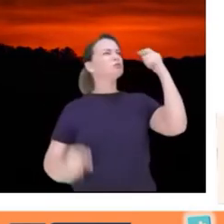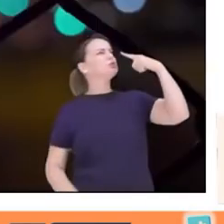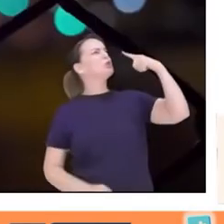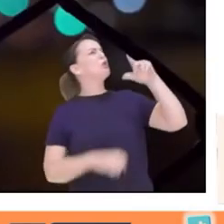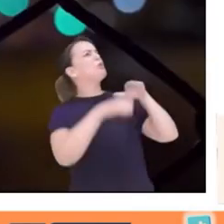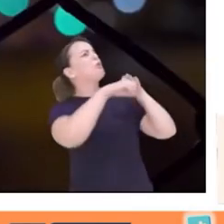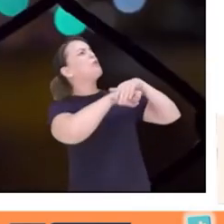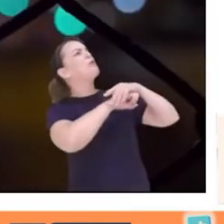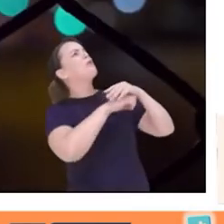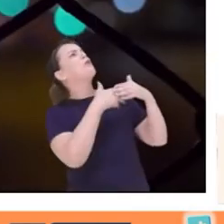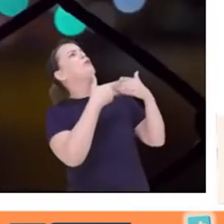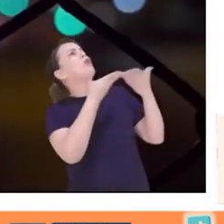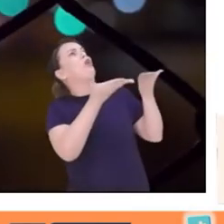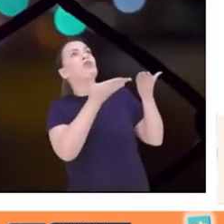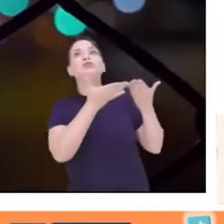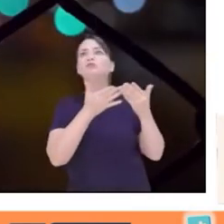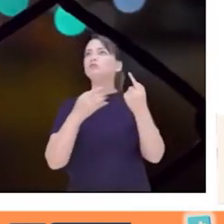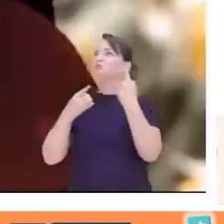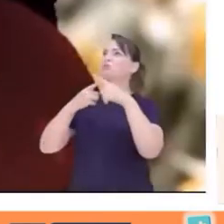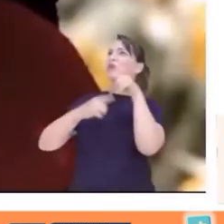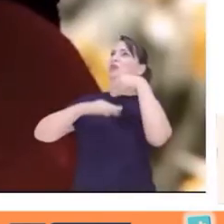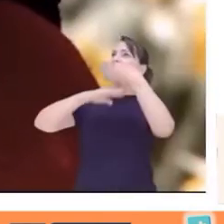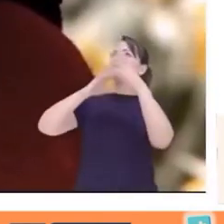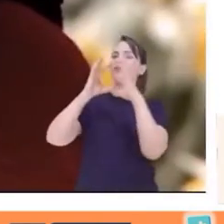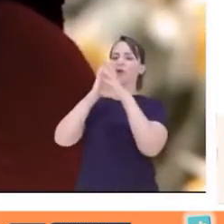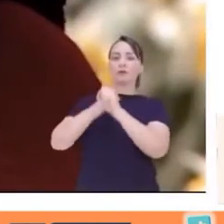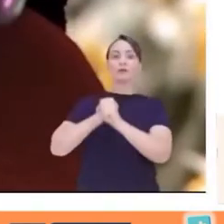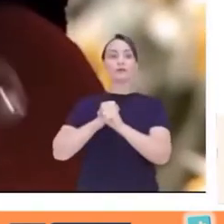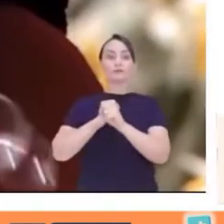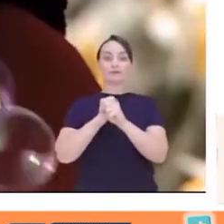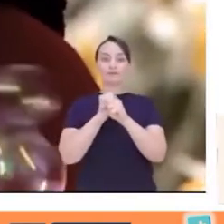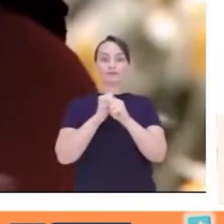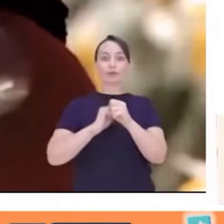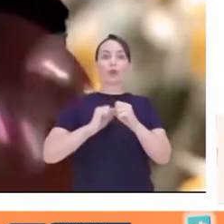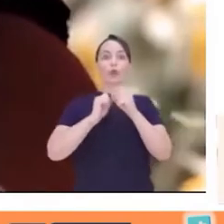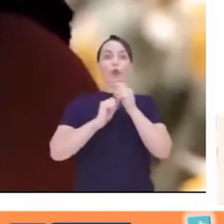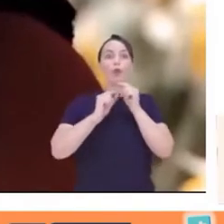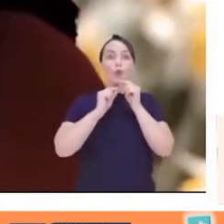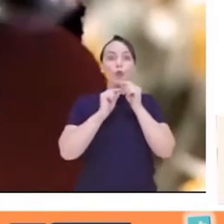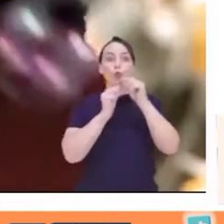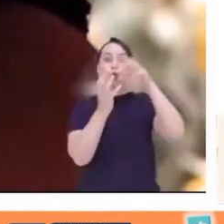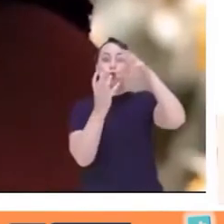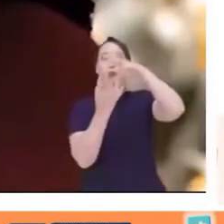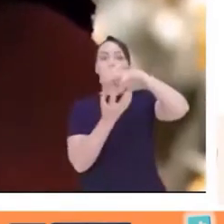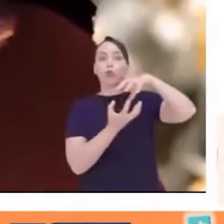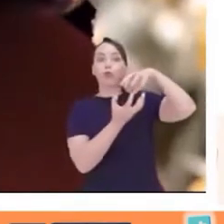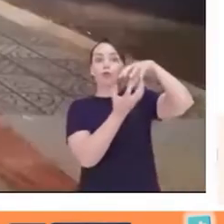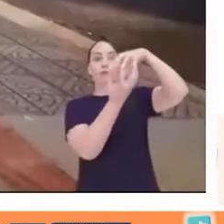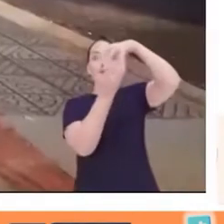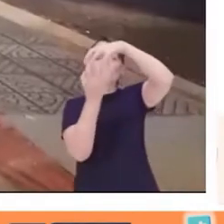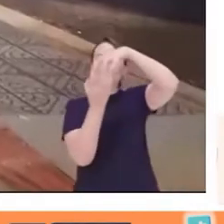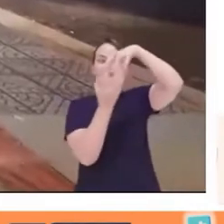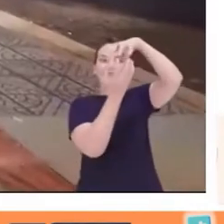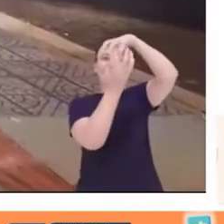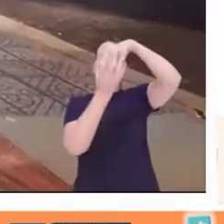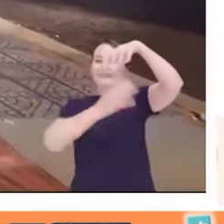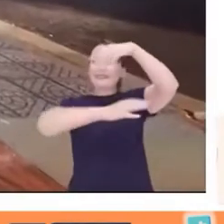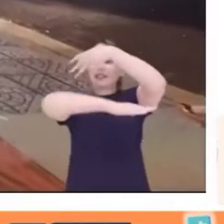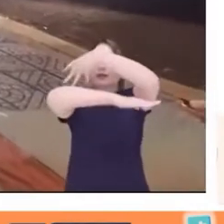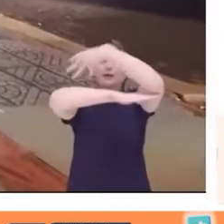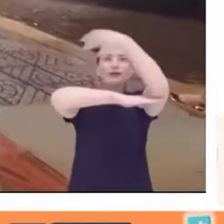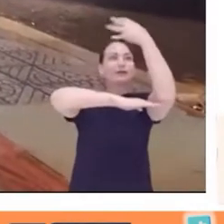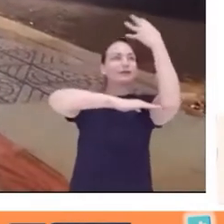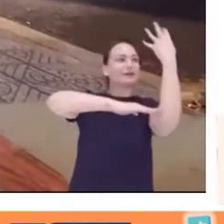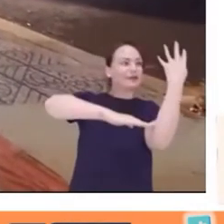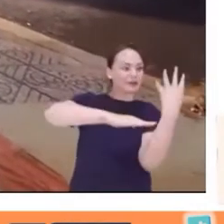noite? Por que lá fora está escuro? A bolha de sabão que sobe com o sopro do ar, o arco-íris que parece se formar